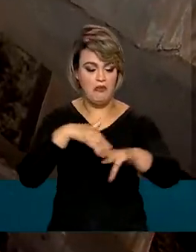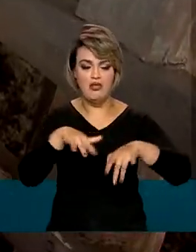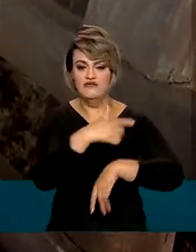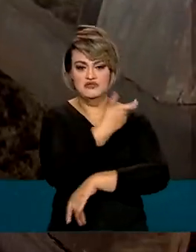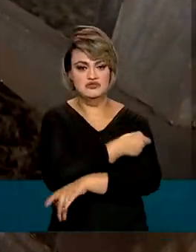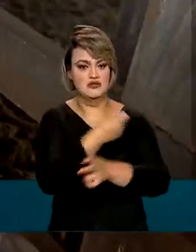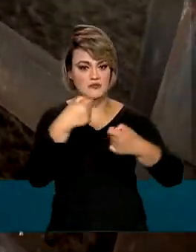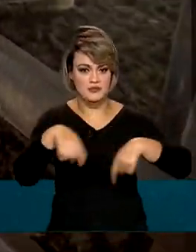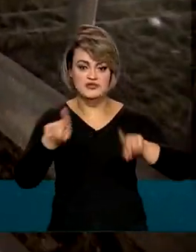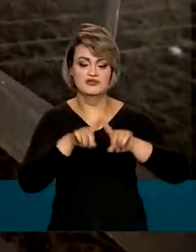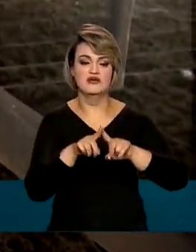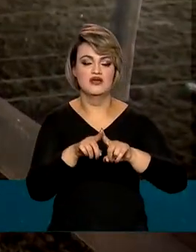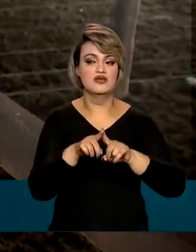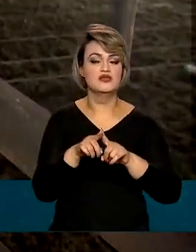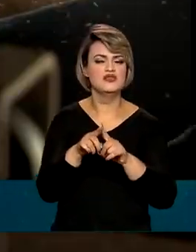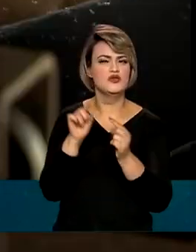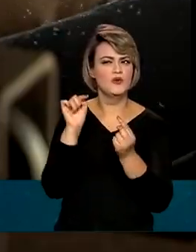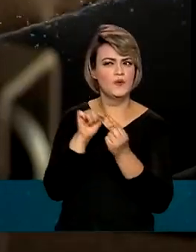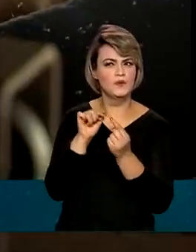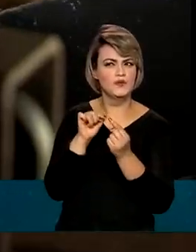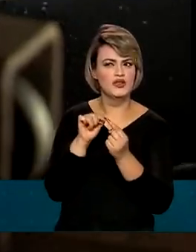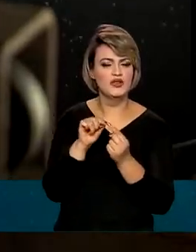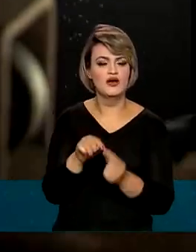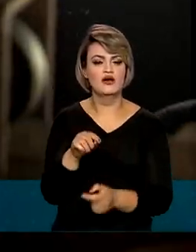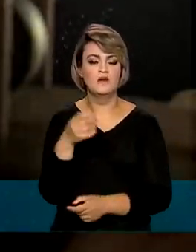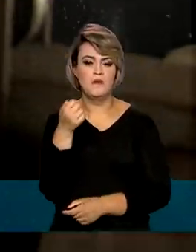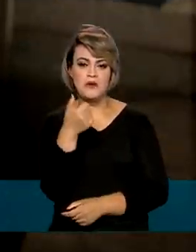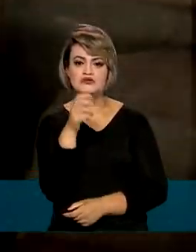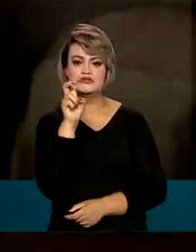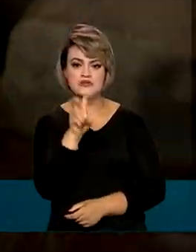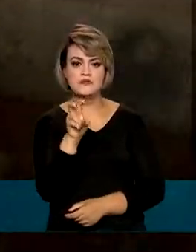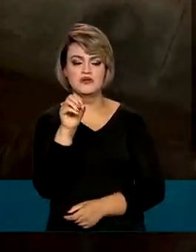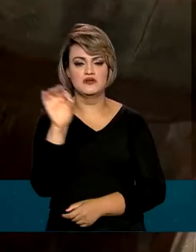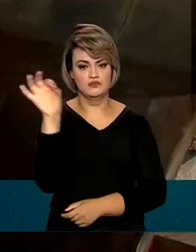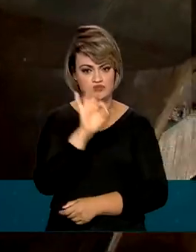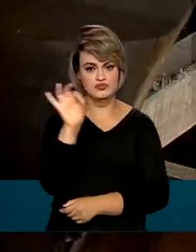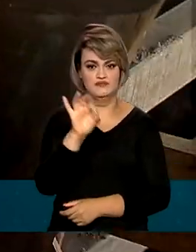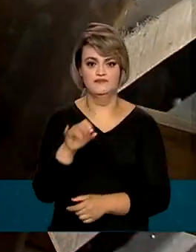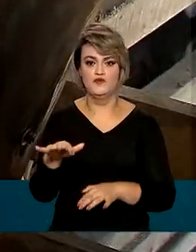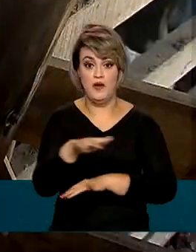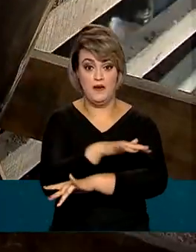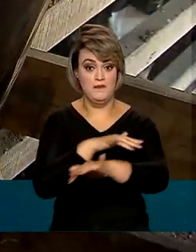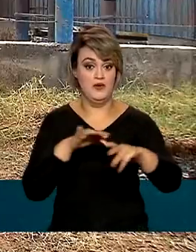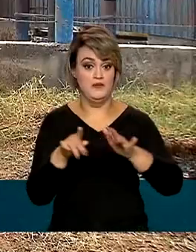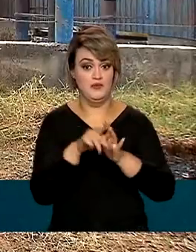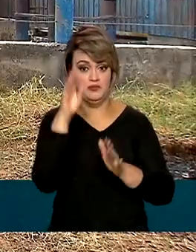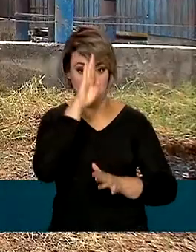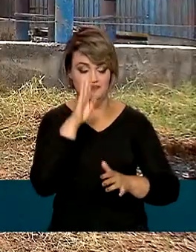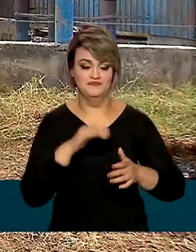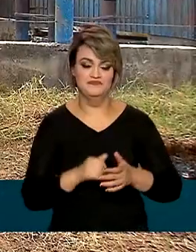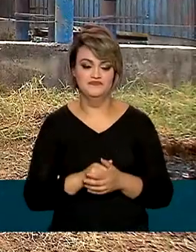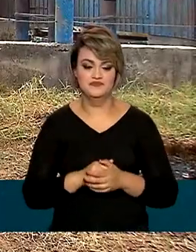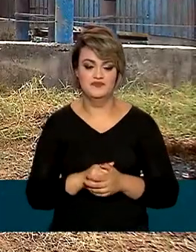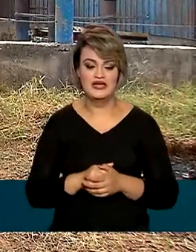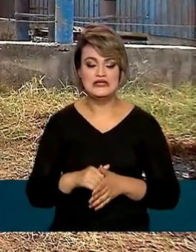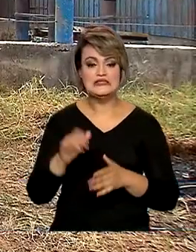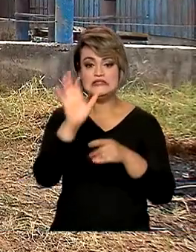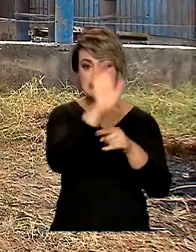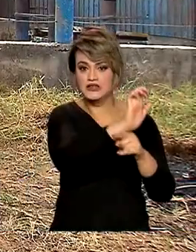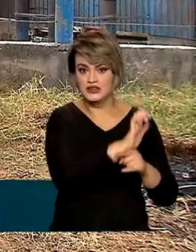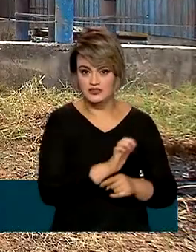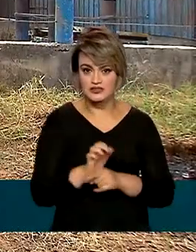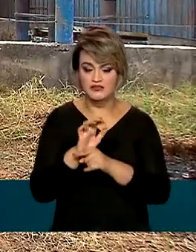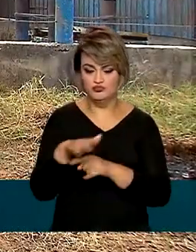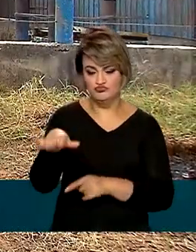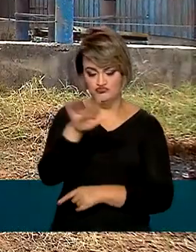vacinados, o que corresponde a quase 50% do rebanho do país. Esses estados cumpriram